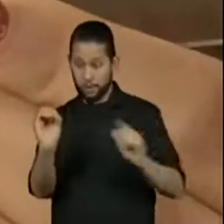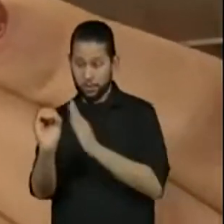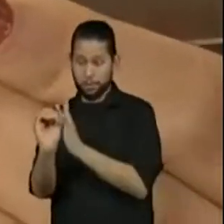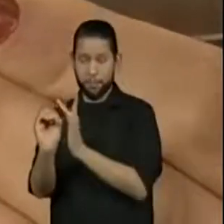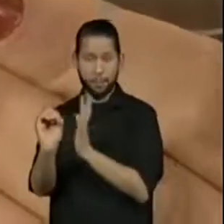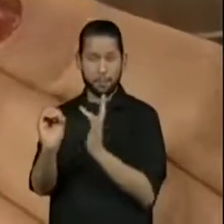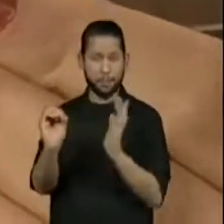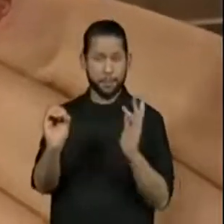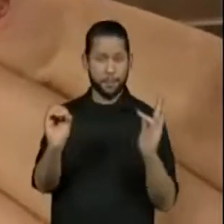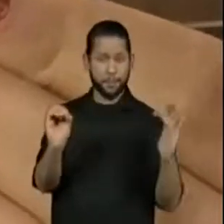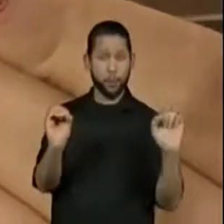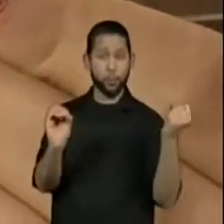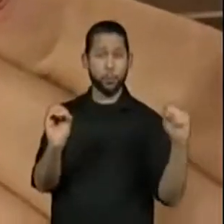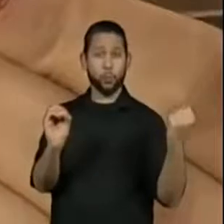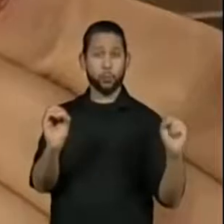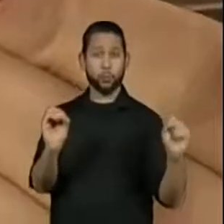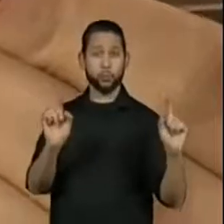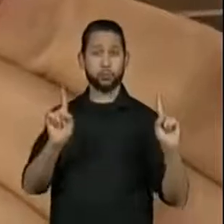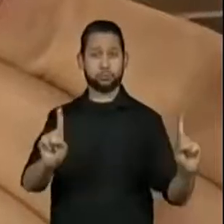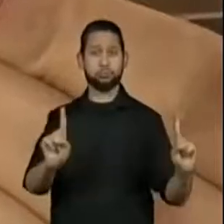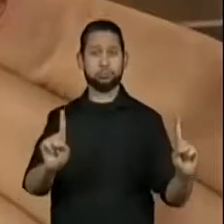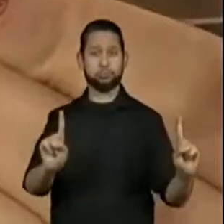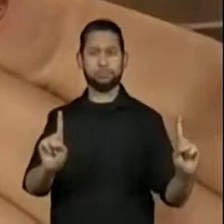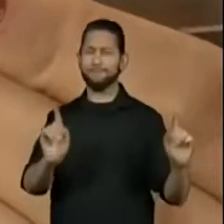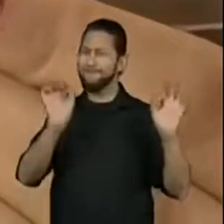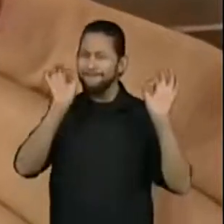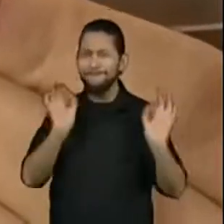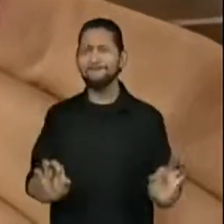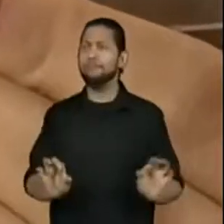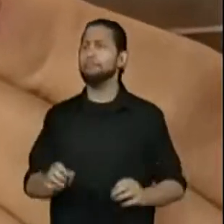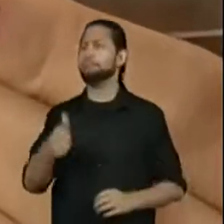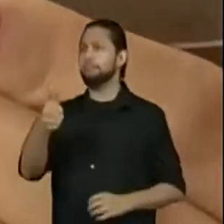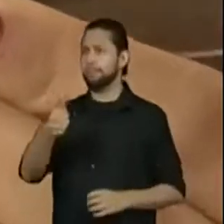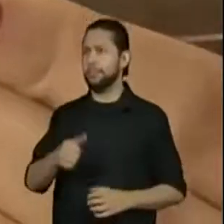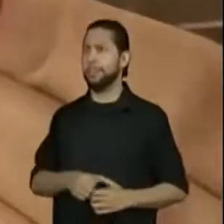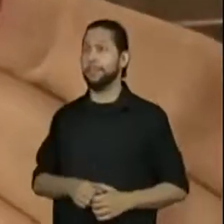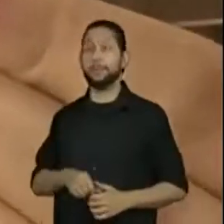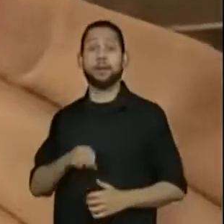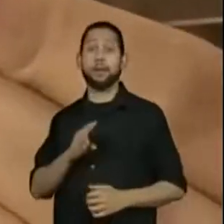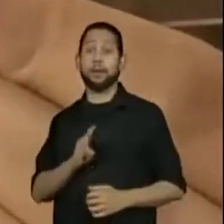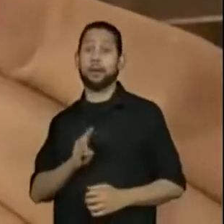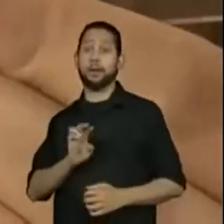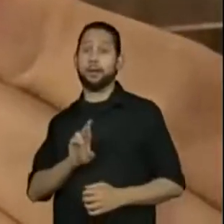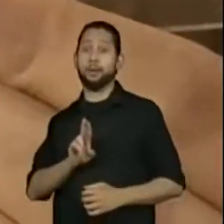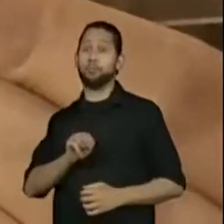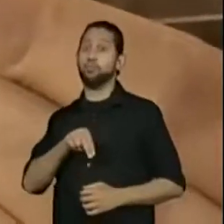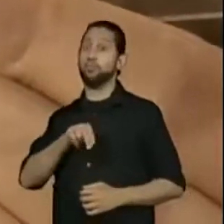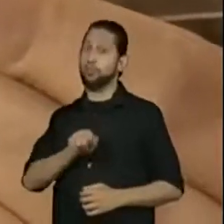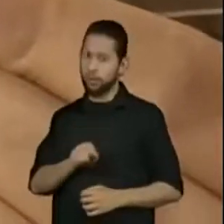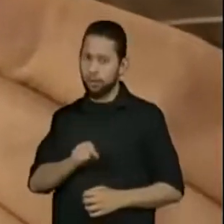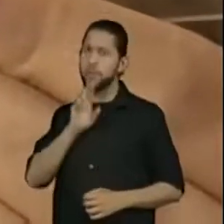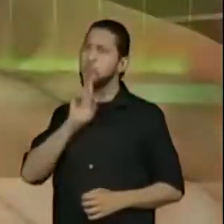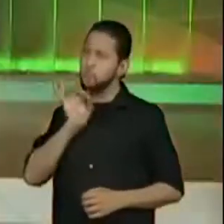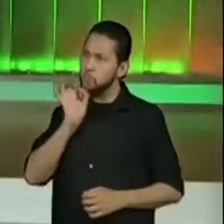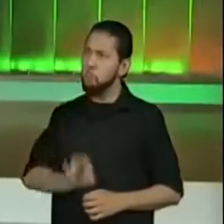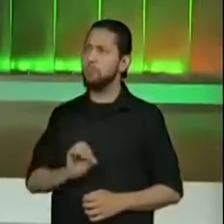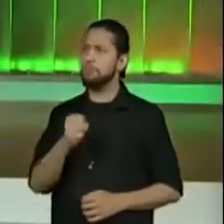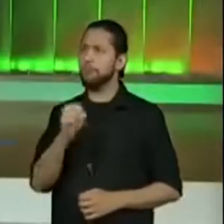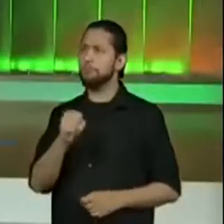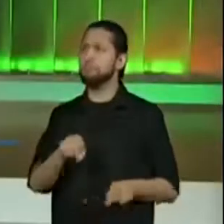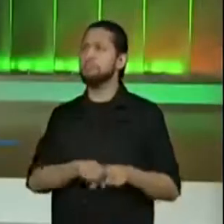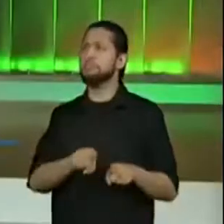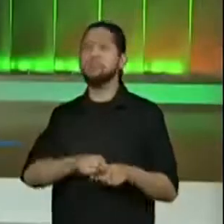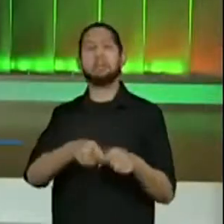centímetros. Professora Ana Cláudia disse que a aluna Bruna também respondeu 8 centímetros.